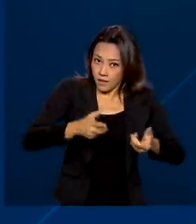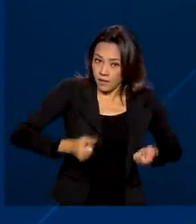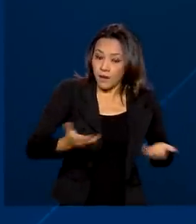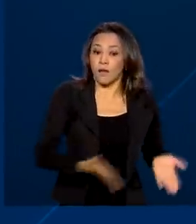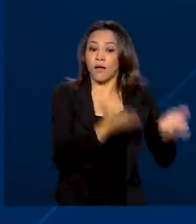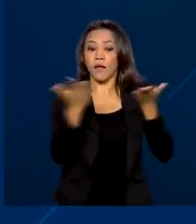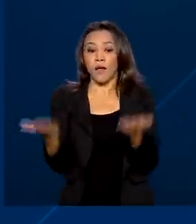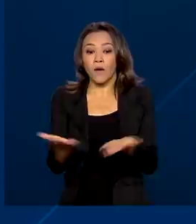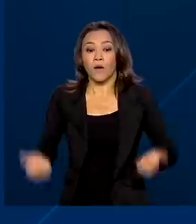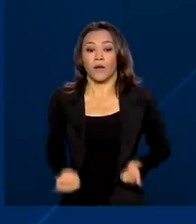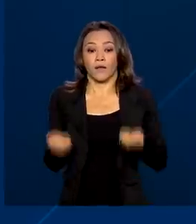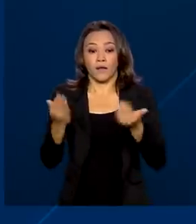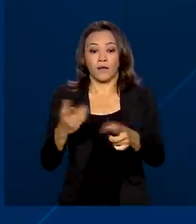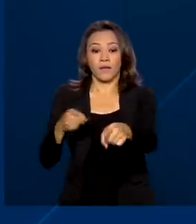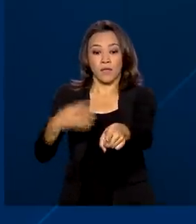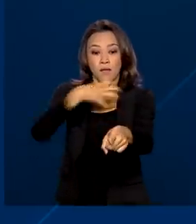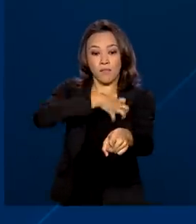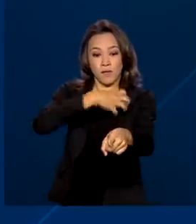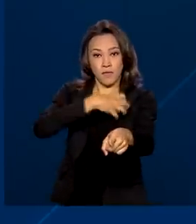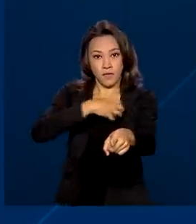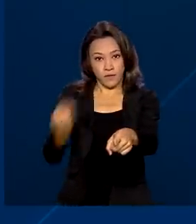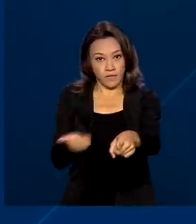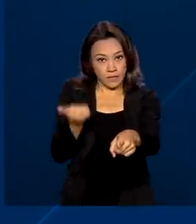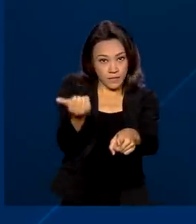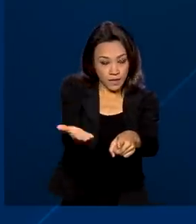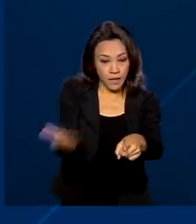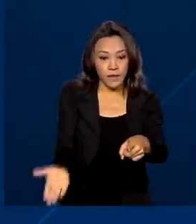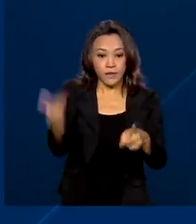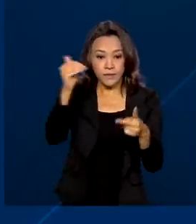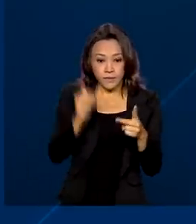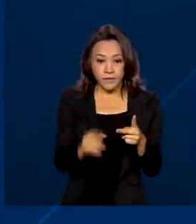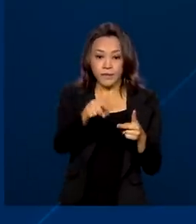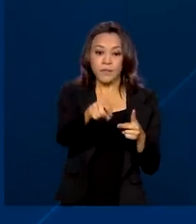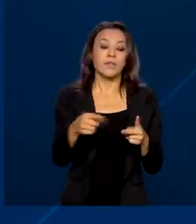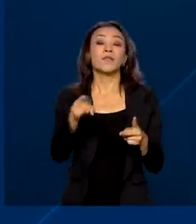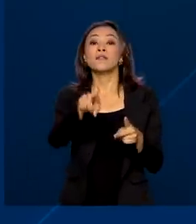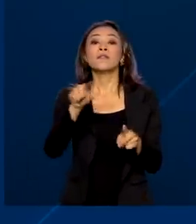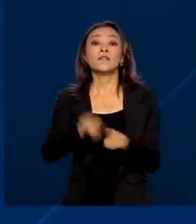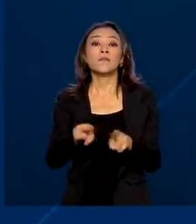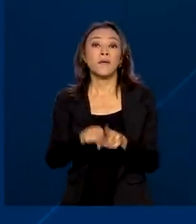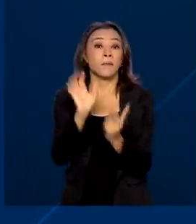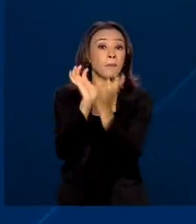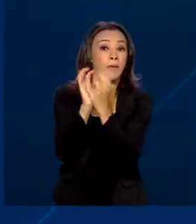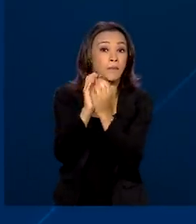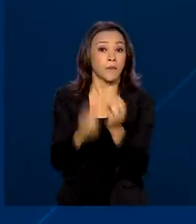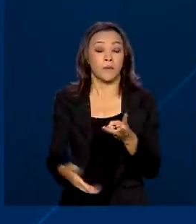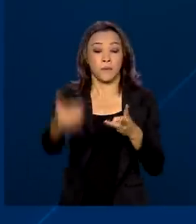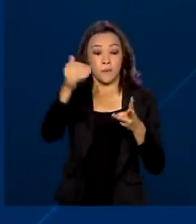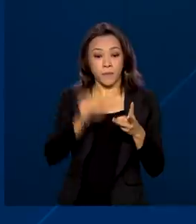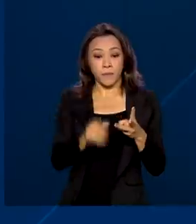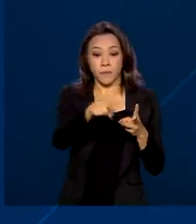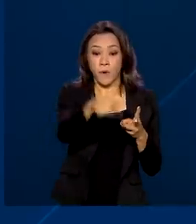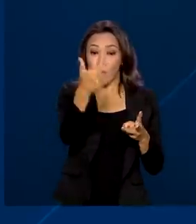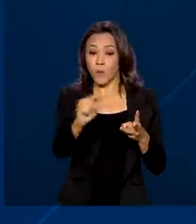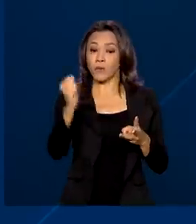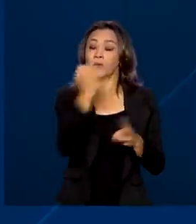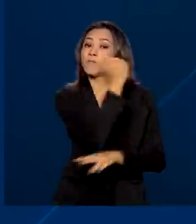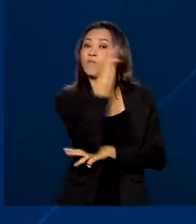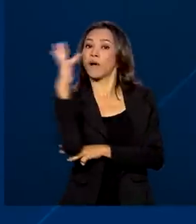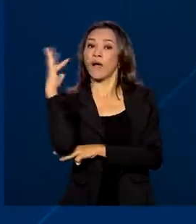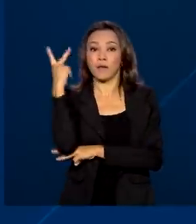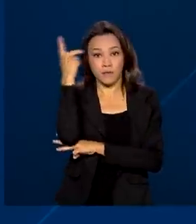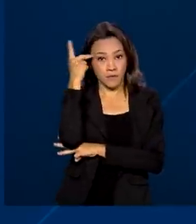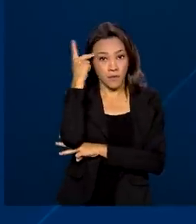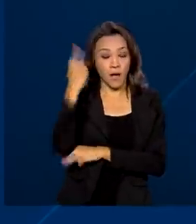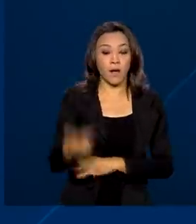para os parques nacionais da Chapada Diamantina, na Bahia, para Fernando de Noronha, em Pernambuco, para o Parque Nacional de Ipanema, em São Paulo, para